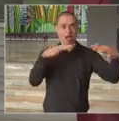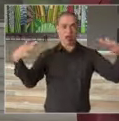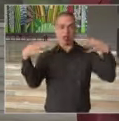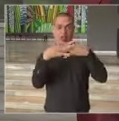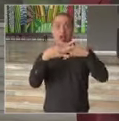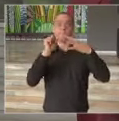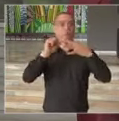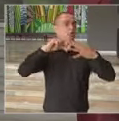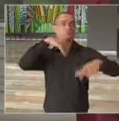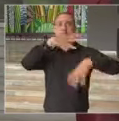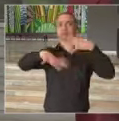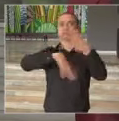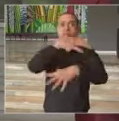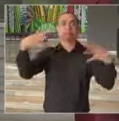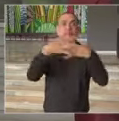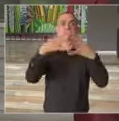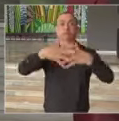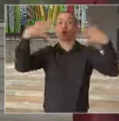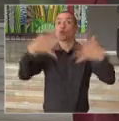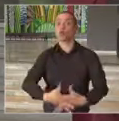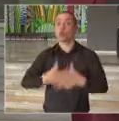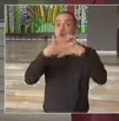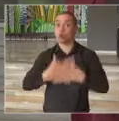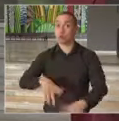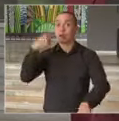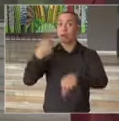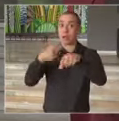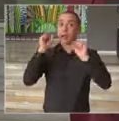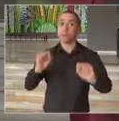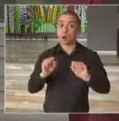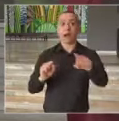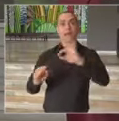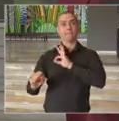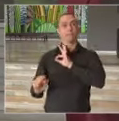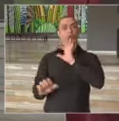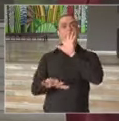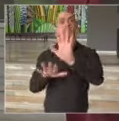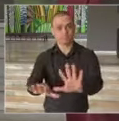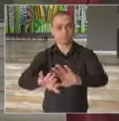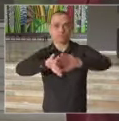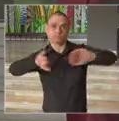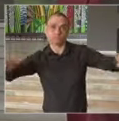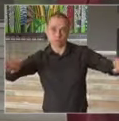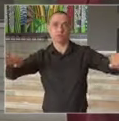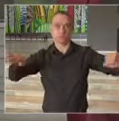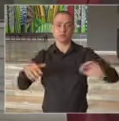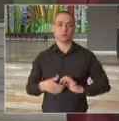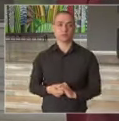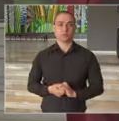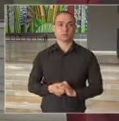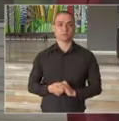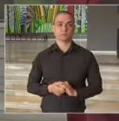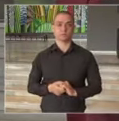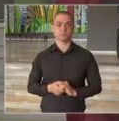poderia trazer resultados gravíssimos de pessoas feridas, de parte a parte.